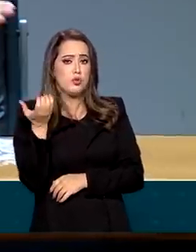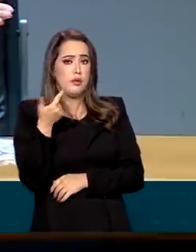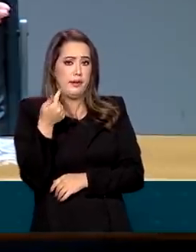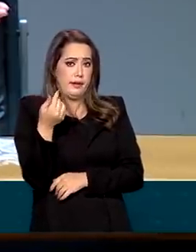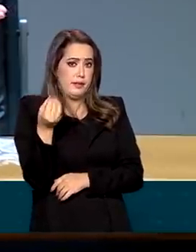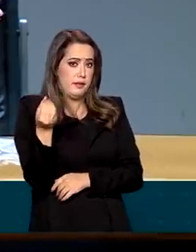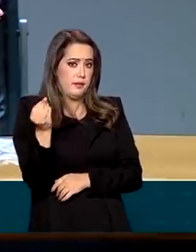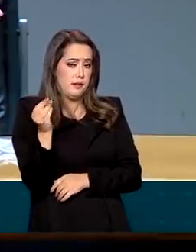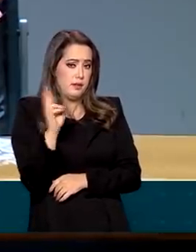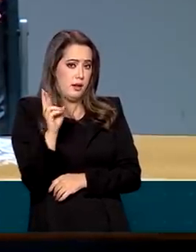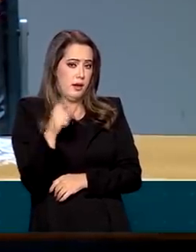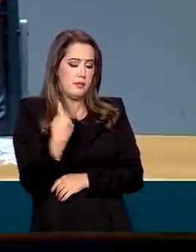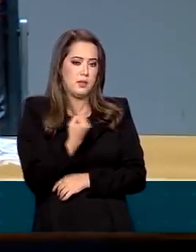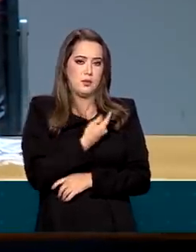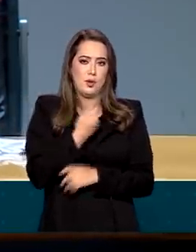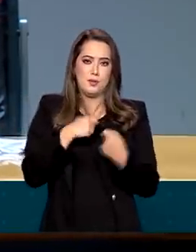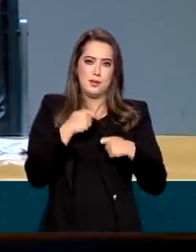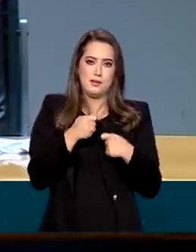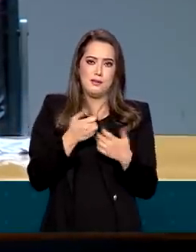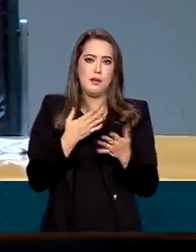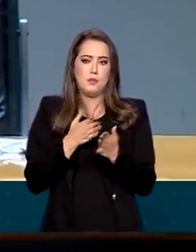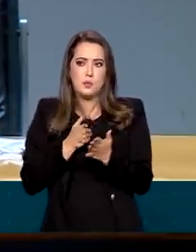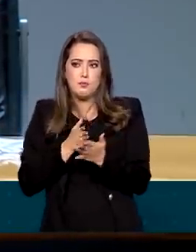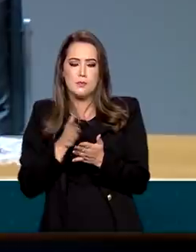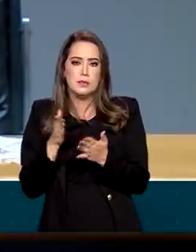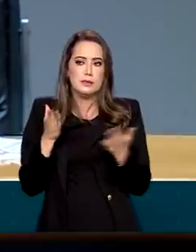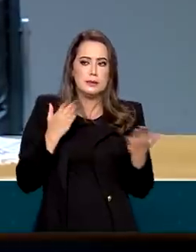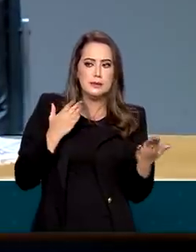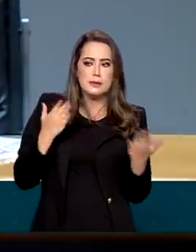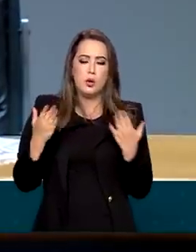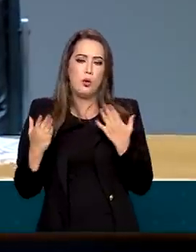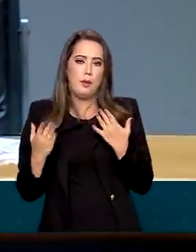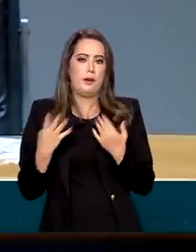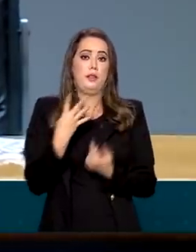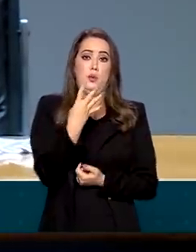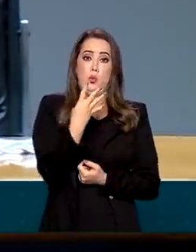também nós precisamos arrumar um dinheiro extra aí. E aí,